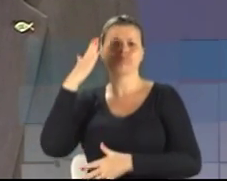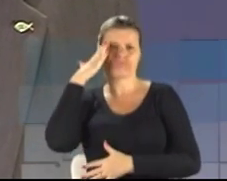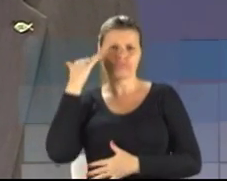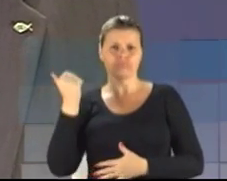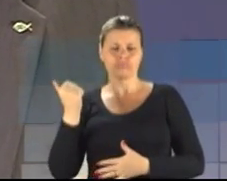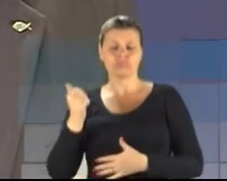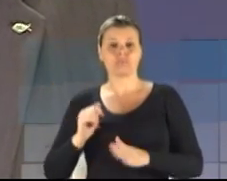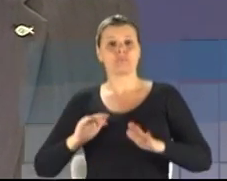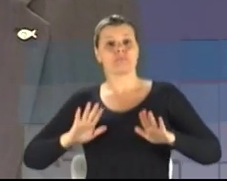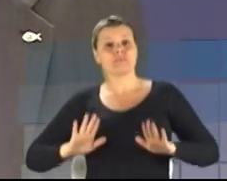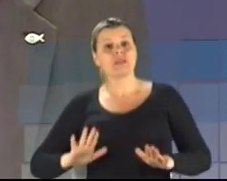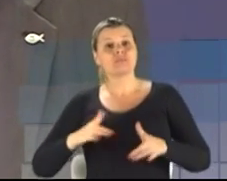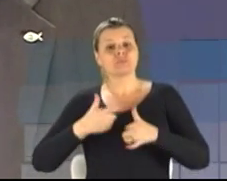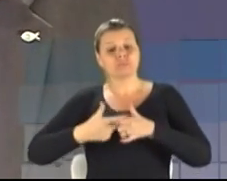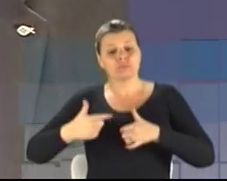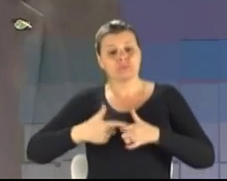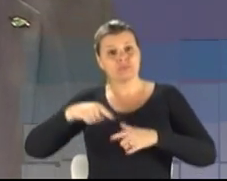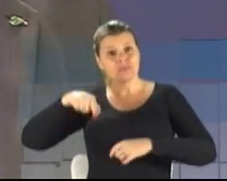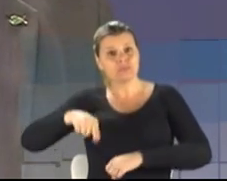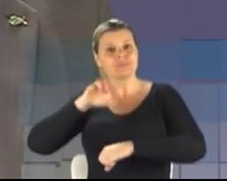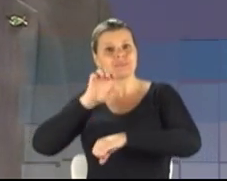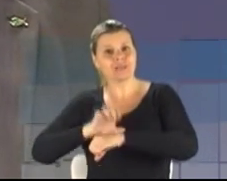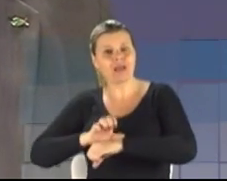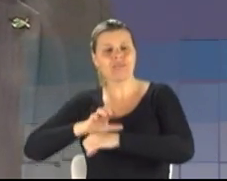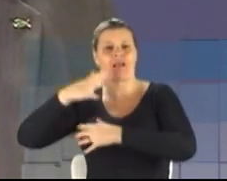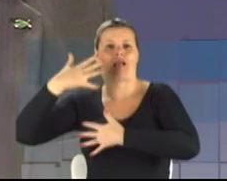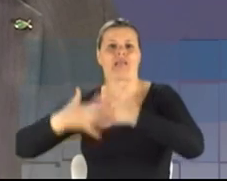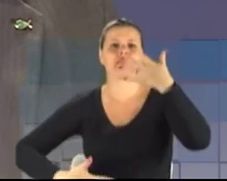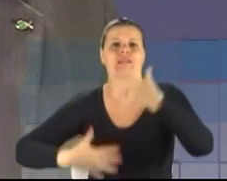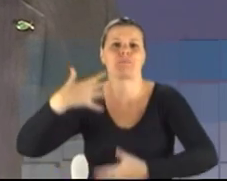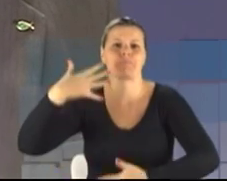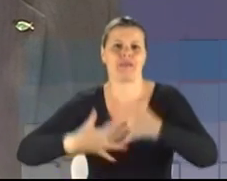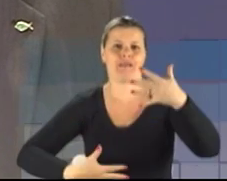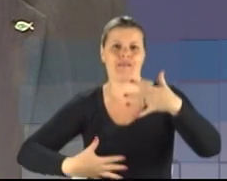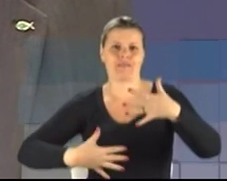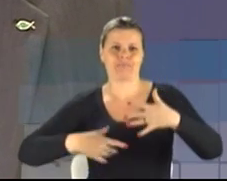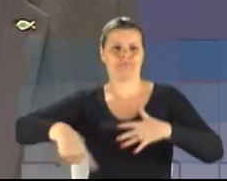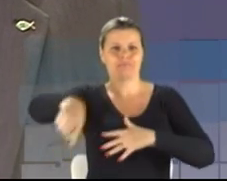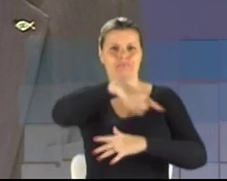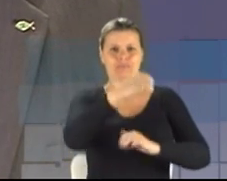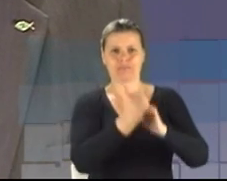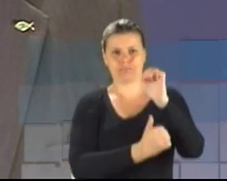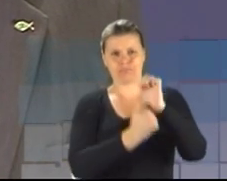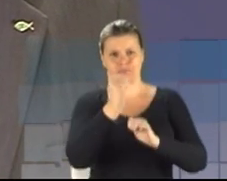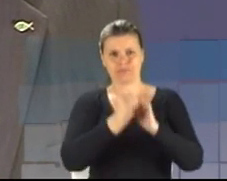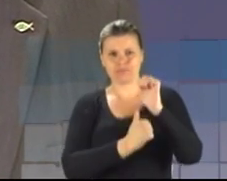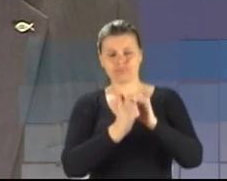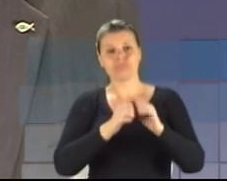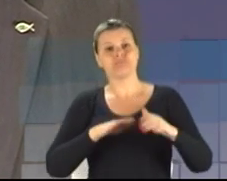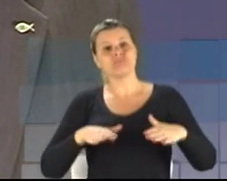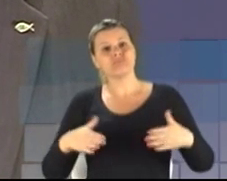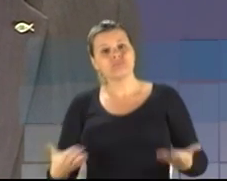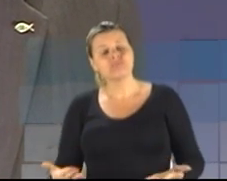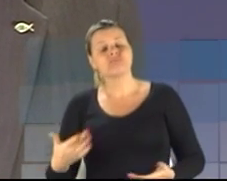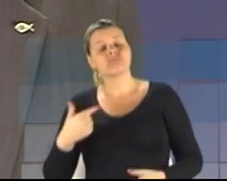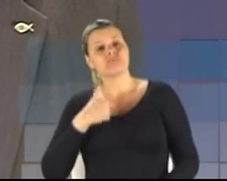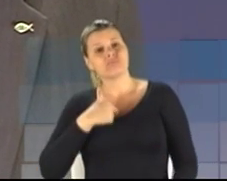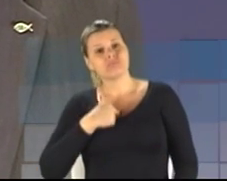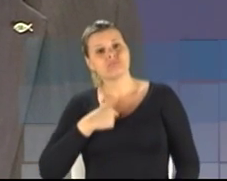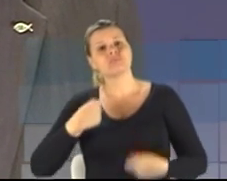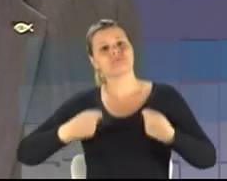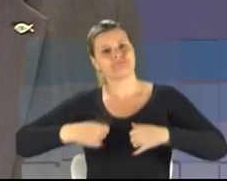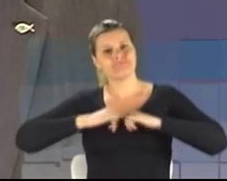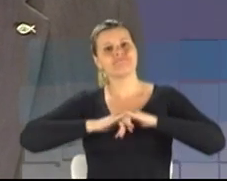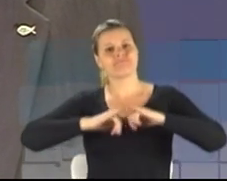O problema é que o Estado atrapalha o empreendedorismo aqui no Rio Grande do Sul. Então, eu tenho que dizer